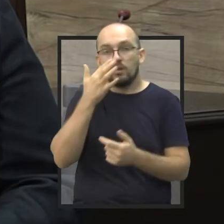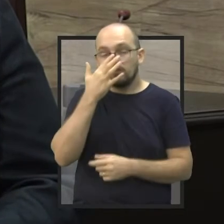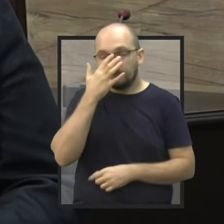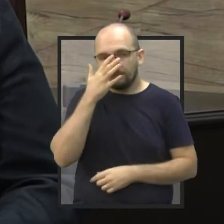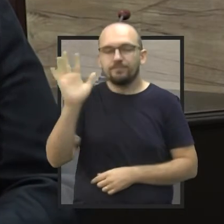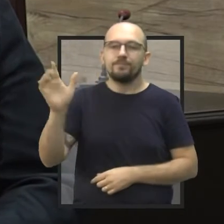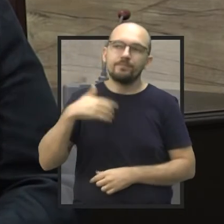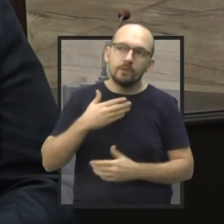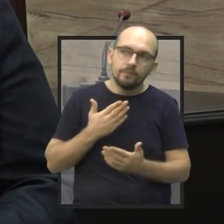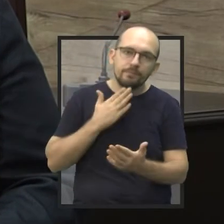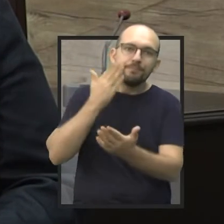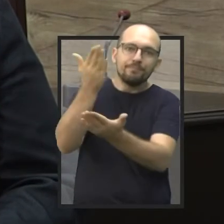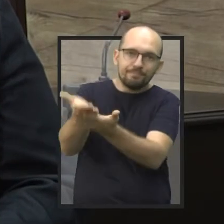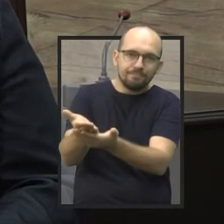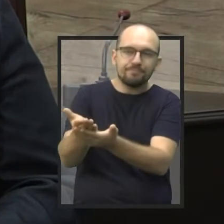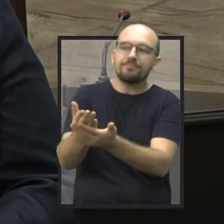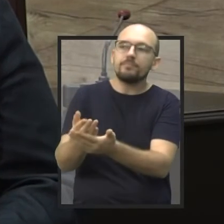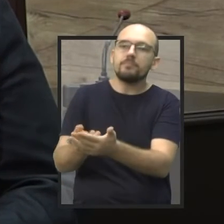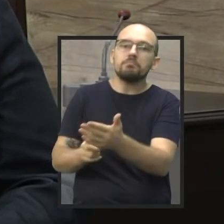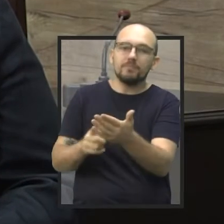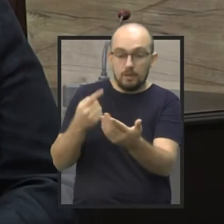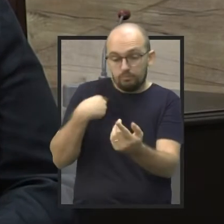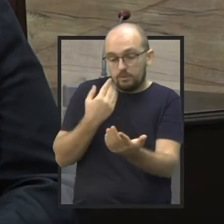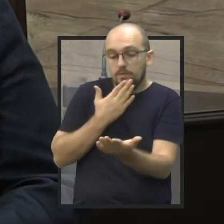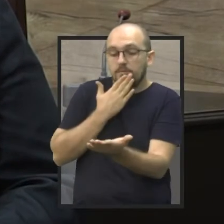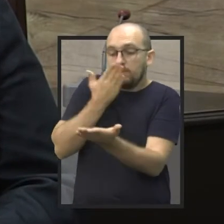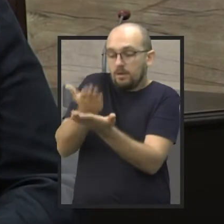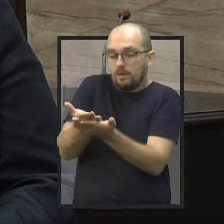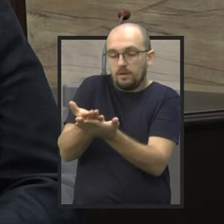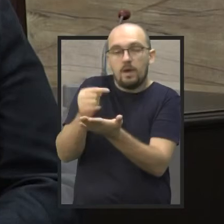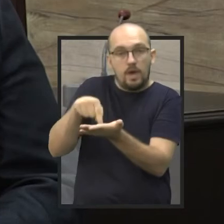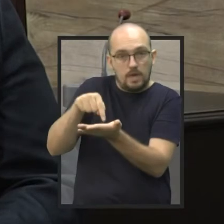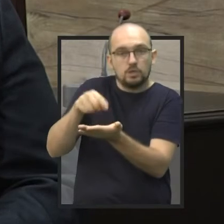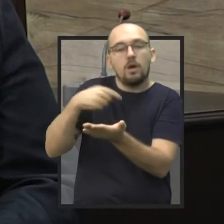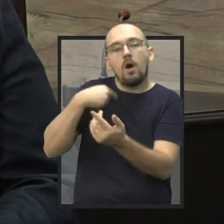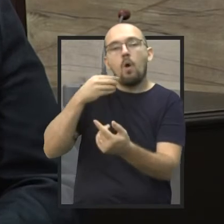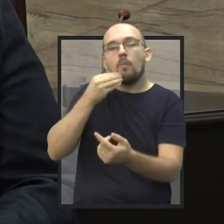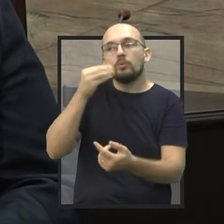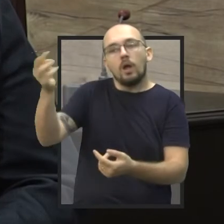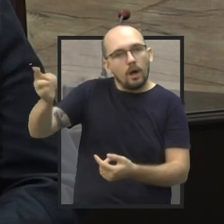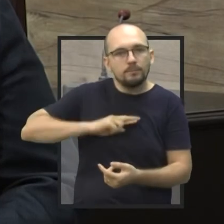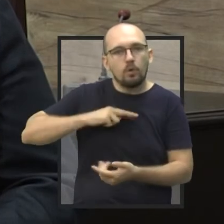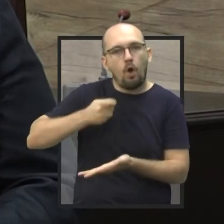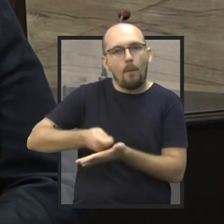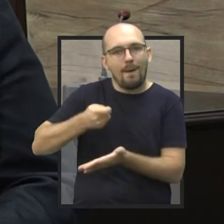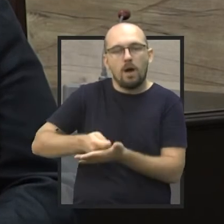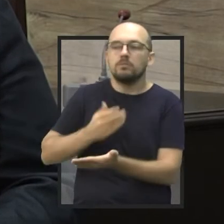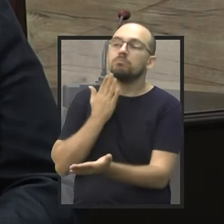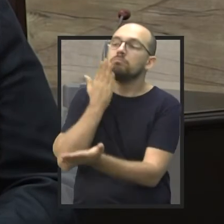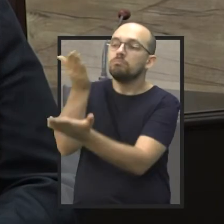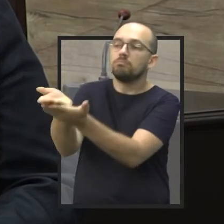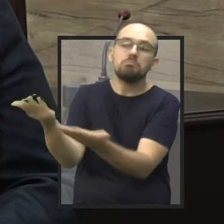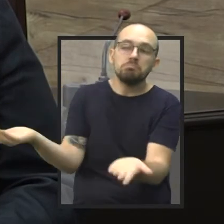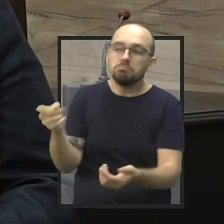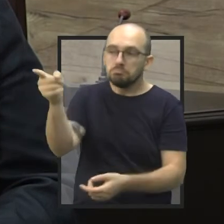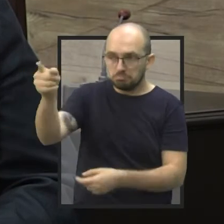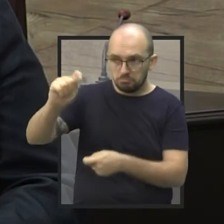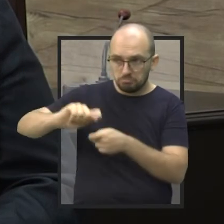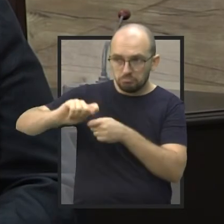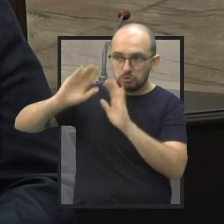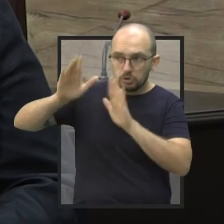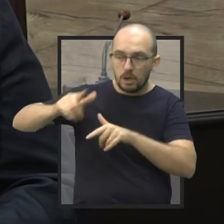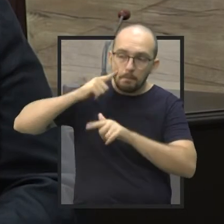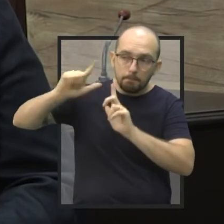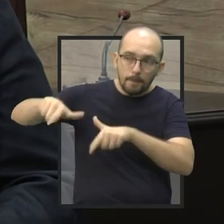eu busquei informação através do requerimento, que é o mecanismo que o vereador tem para buscar, se a Prefeitura já está trabalhando para fazer a